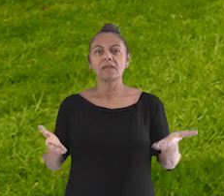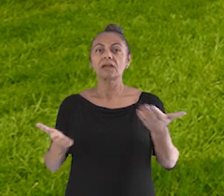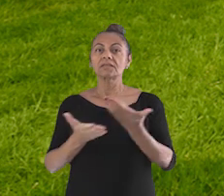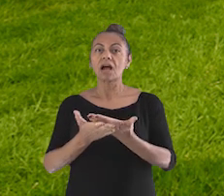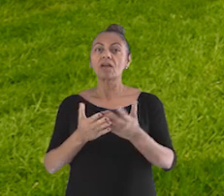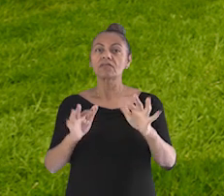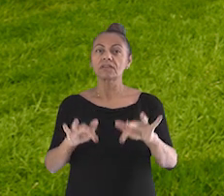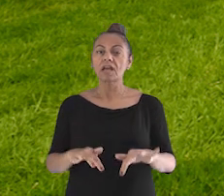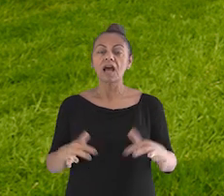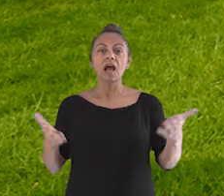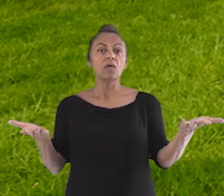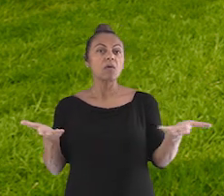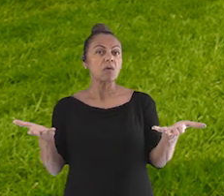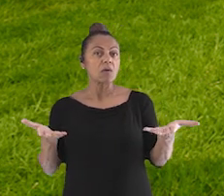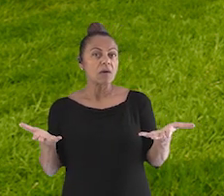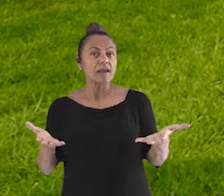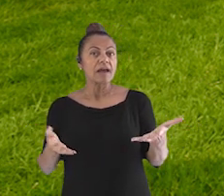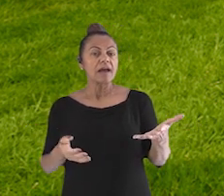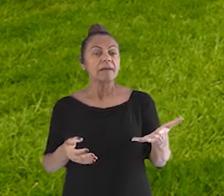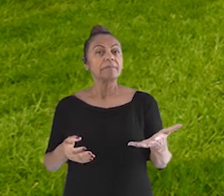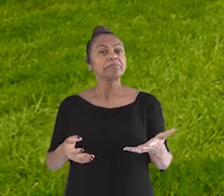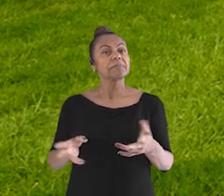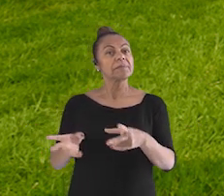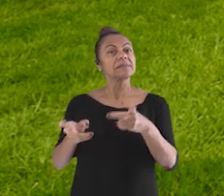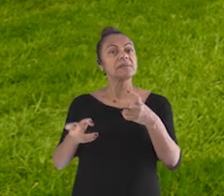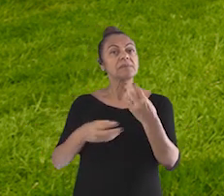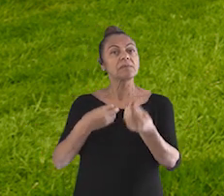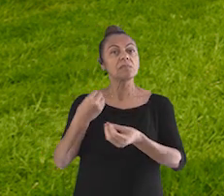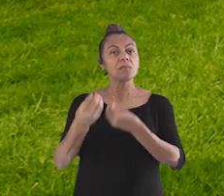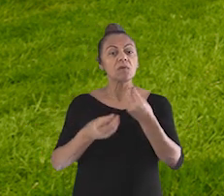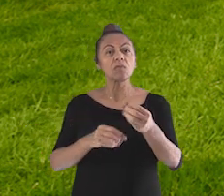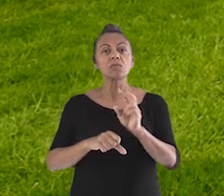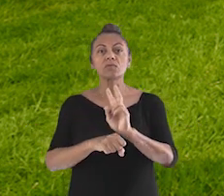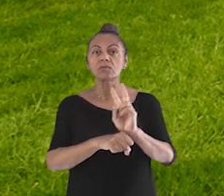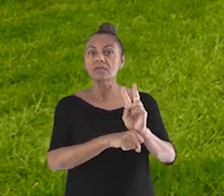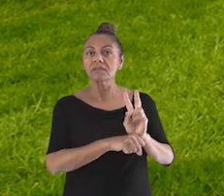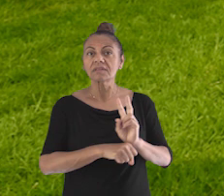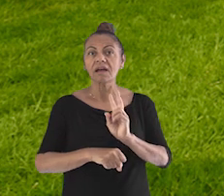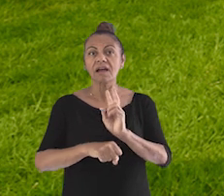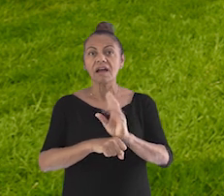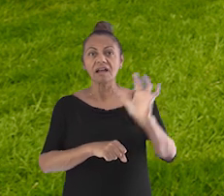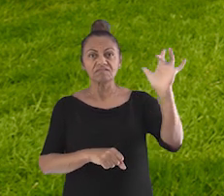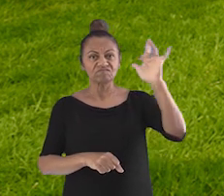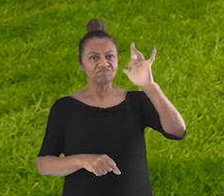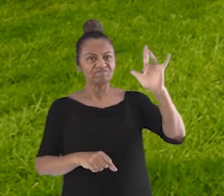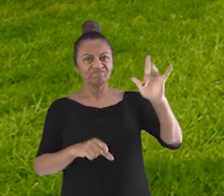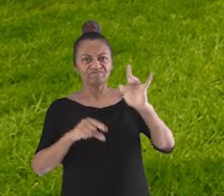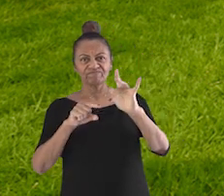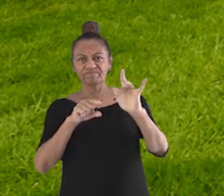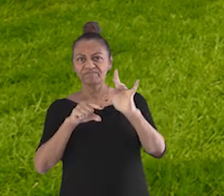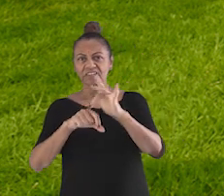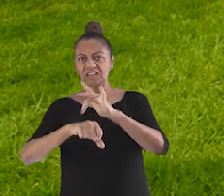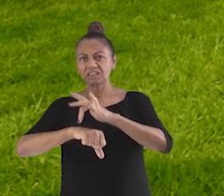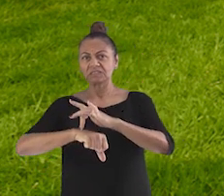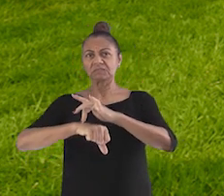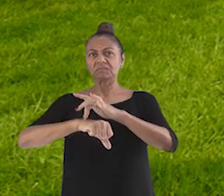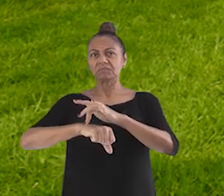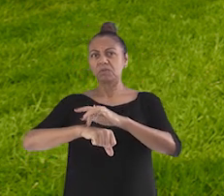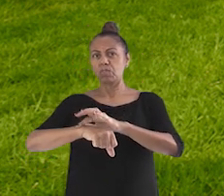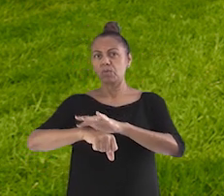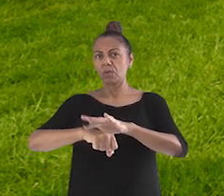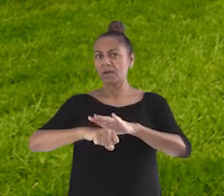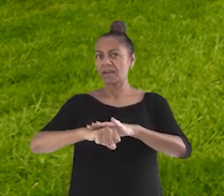Vimos como cuidar para não termos nenhum monstro no nosso quintal. Como o mosquito Aedes aegypti, que é causador de algumas doenças.